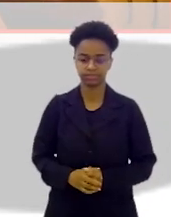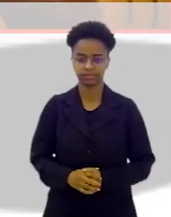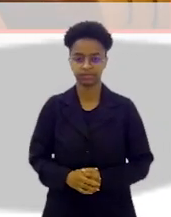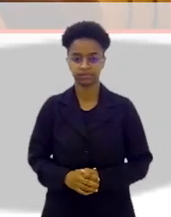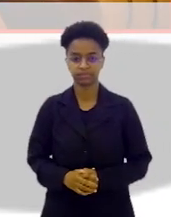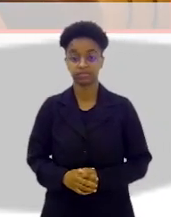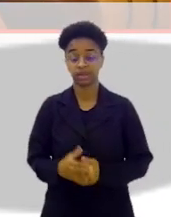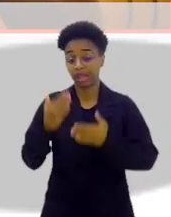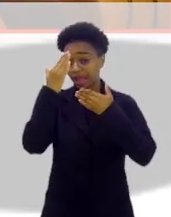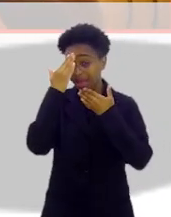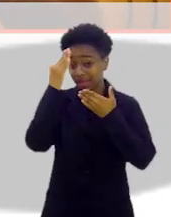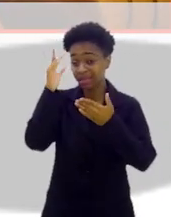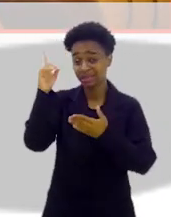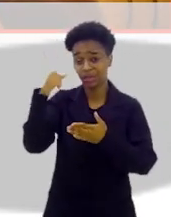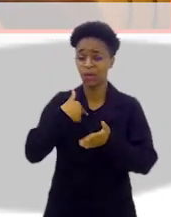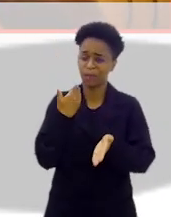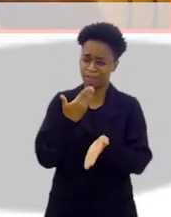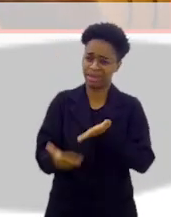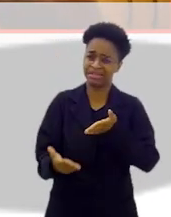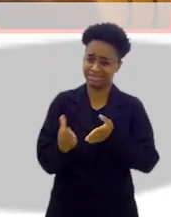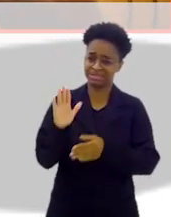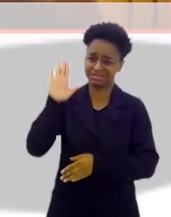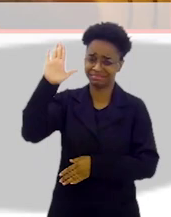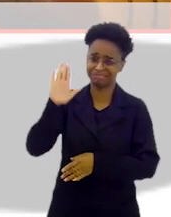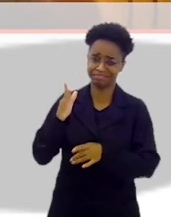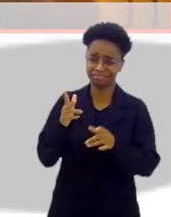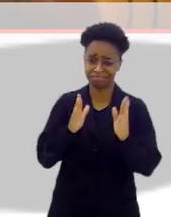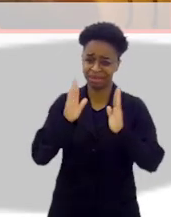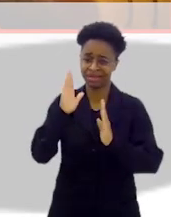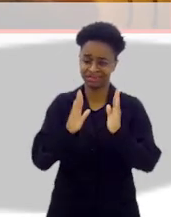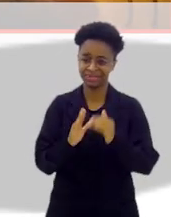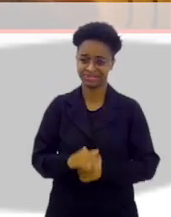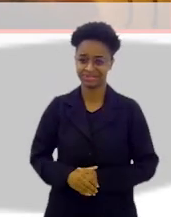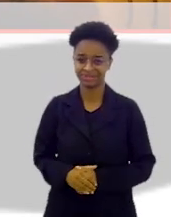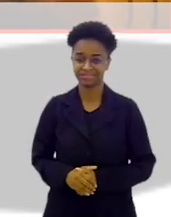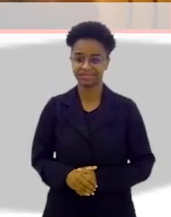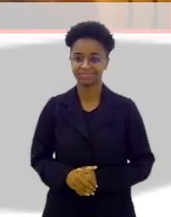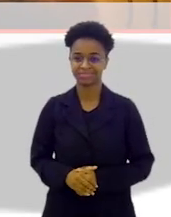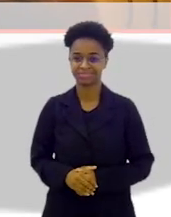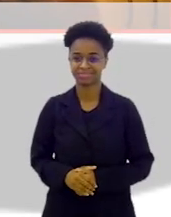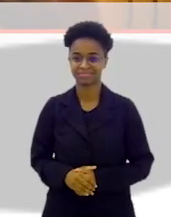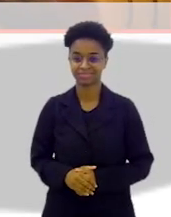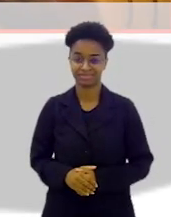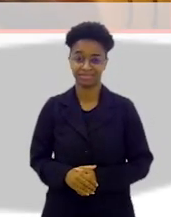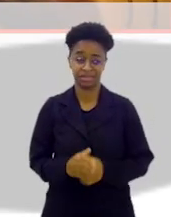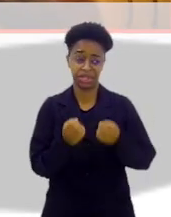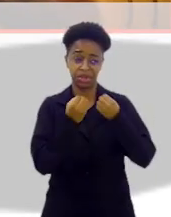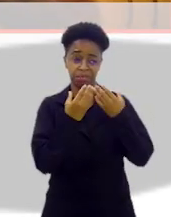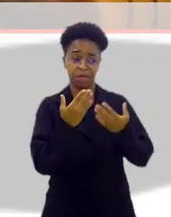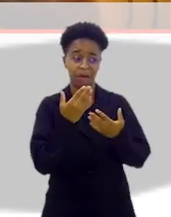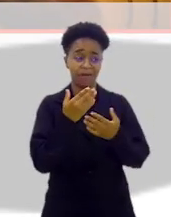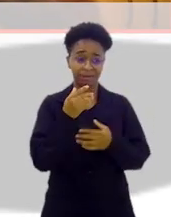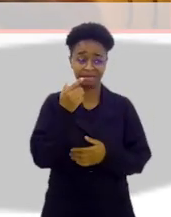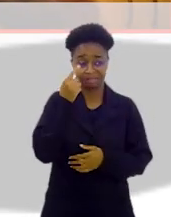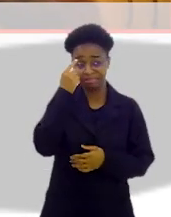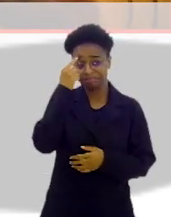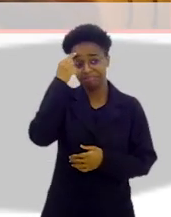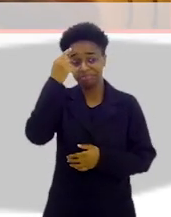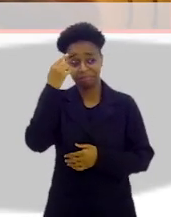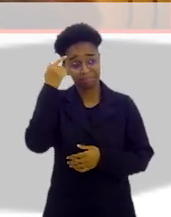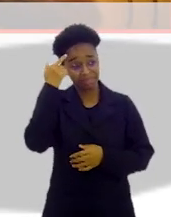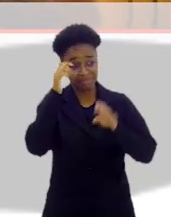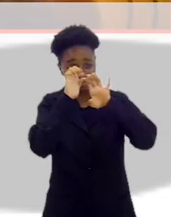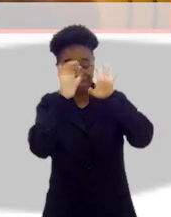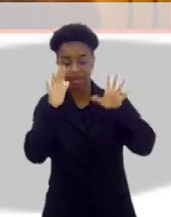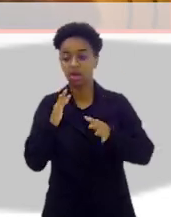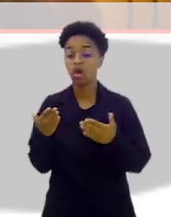-campanha, óbvio. Graças a Deus, eu perdi a eleição. Eu hoje agradeço. Que lucidez, hein?